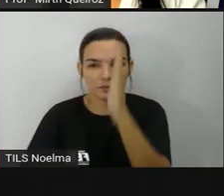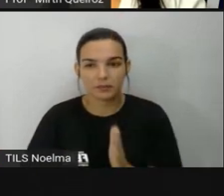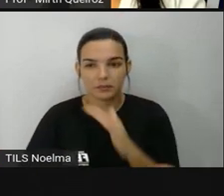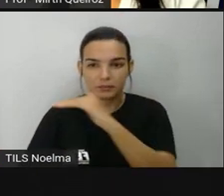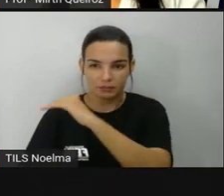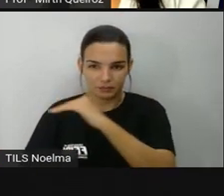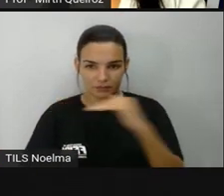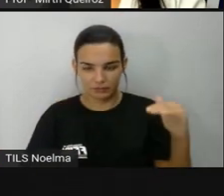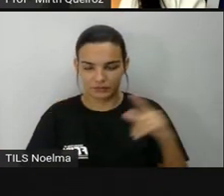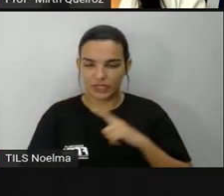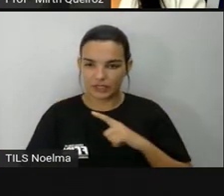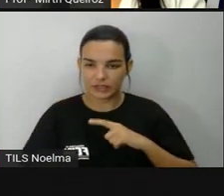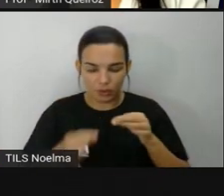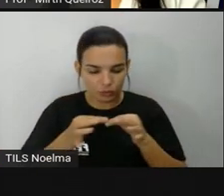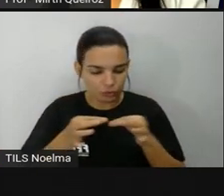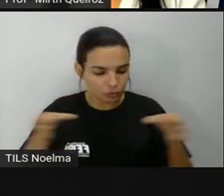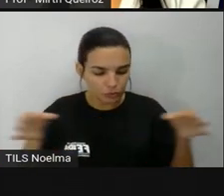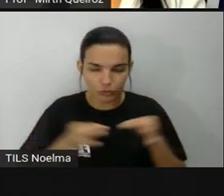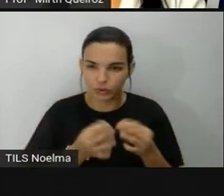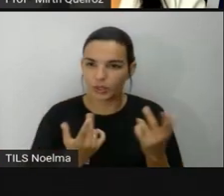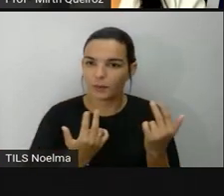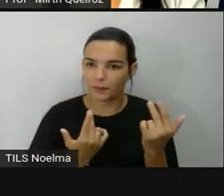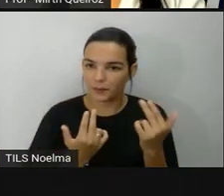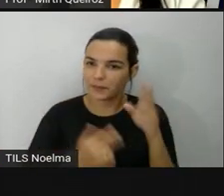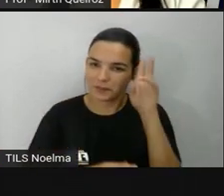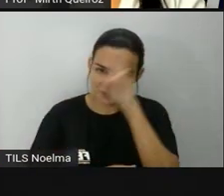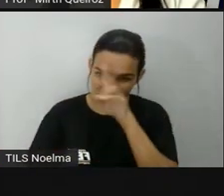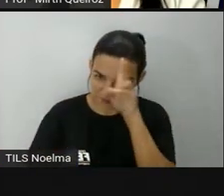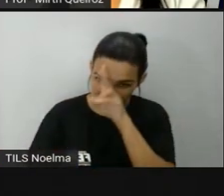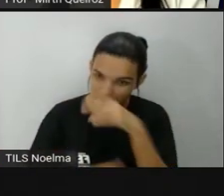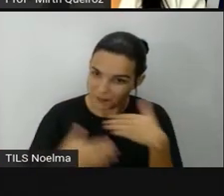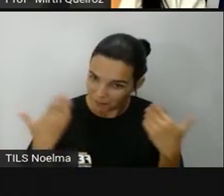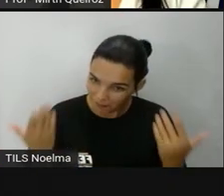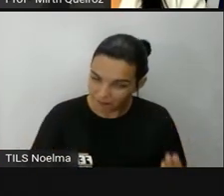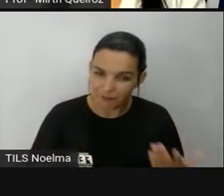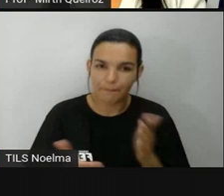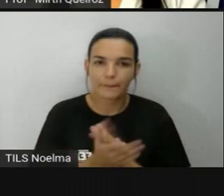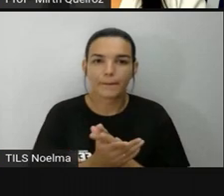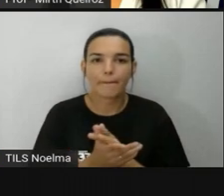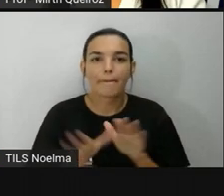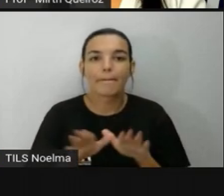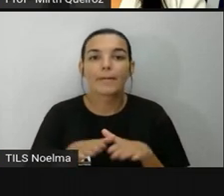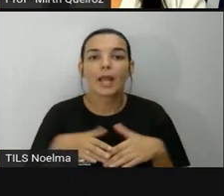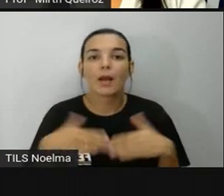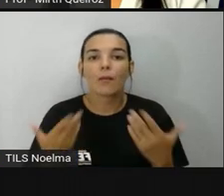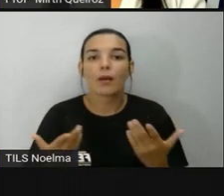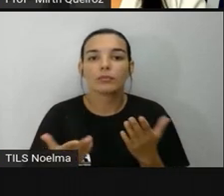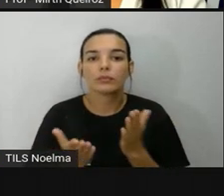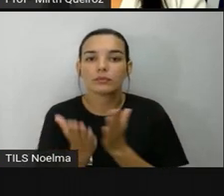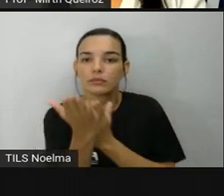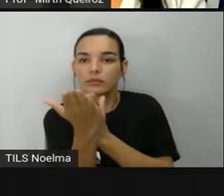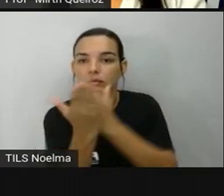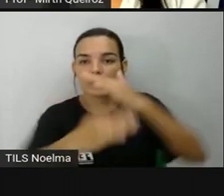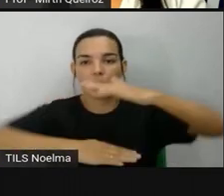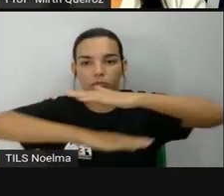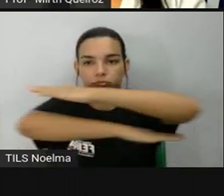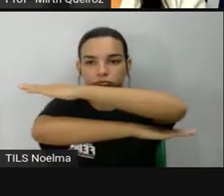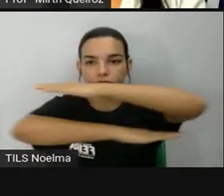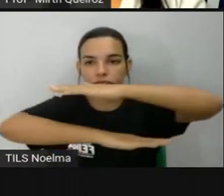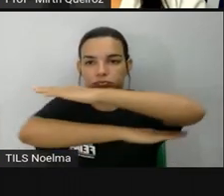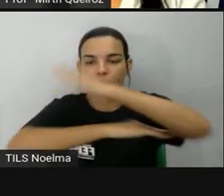tem a mesma distância entre si. São ruas paralelas. Então, qual a rua paralela à rua B?